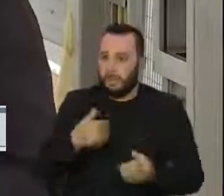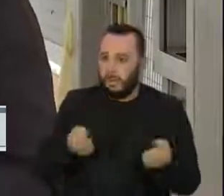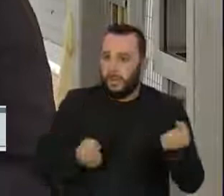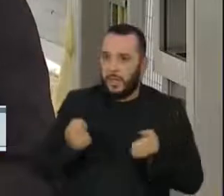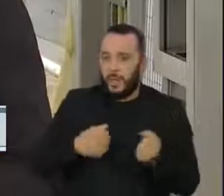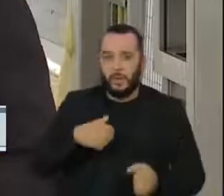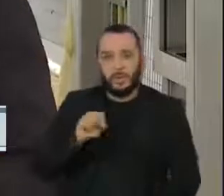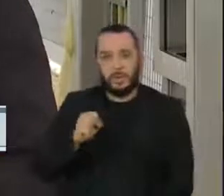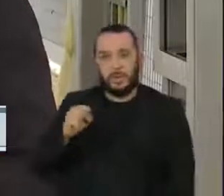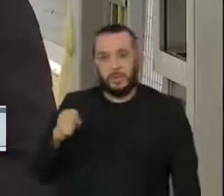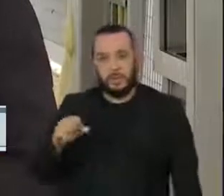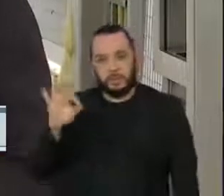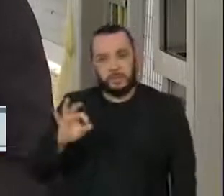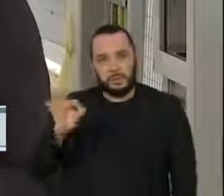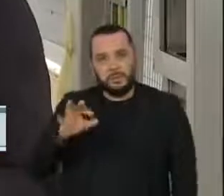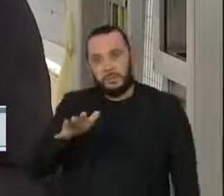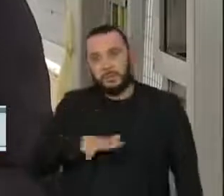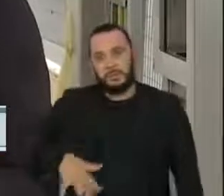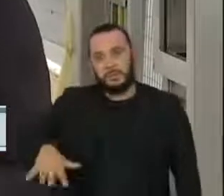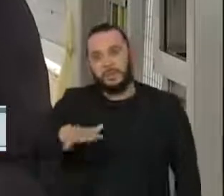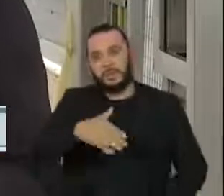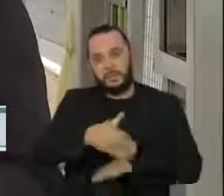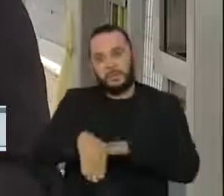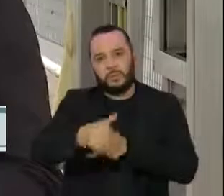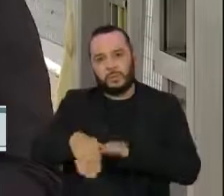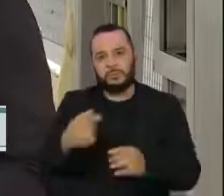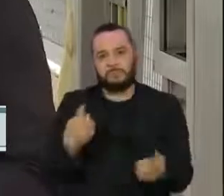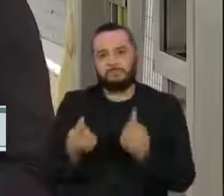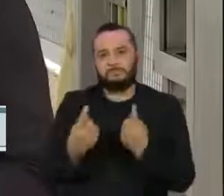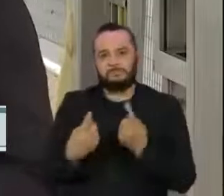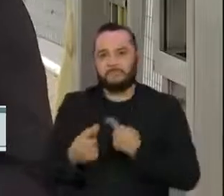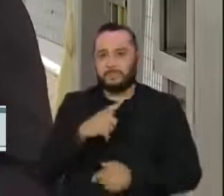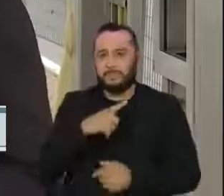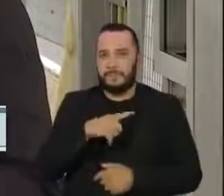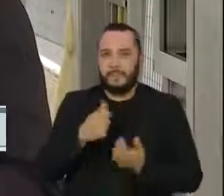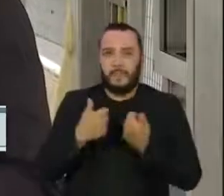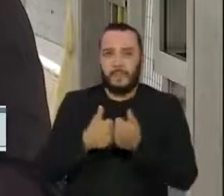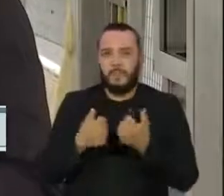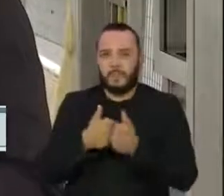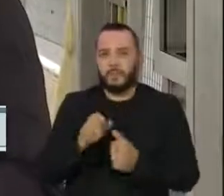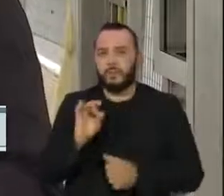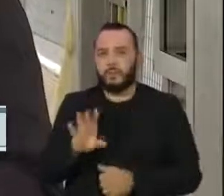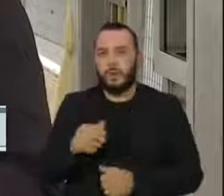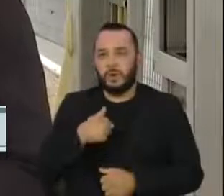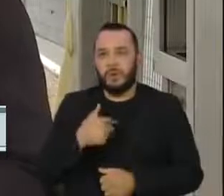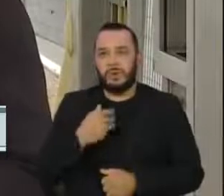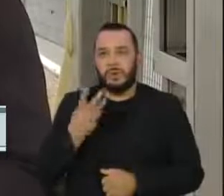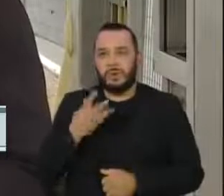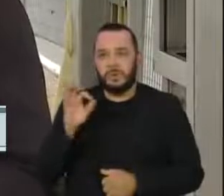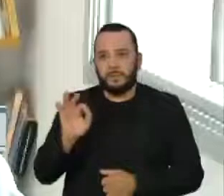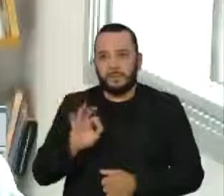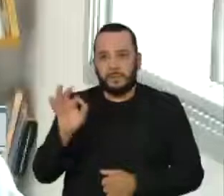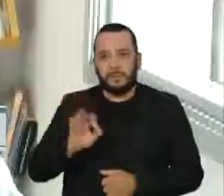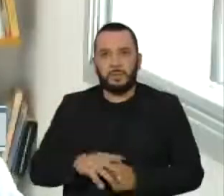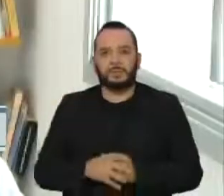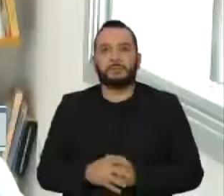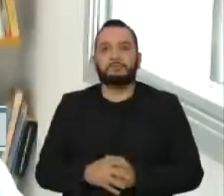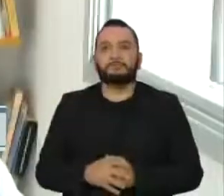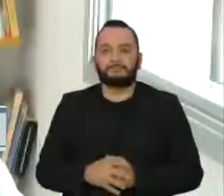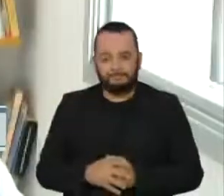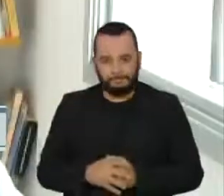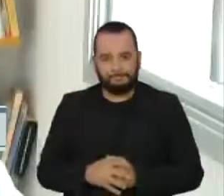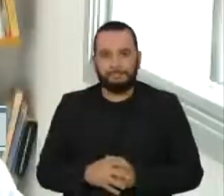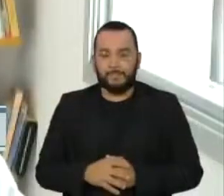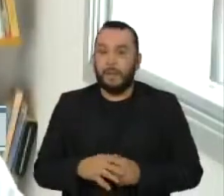ocupam 88% dos espaços de ruas e avenidas. Os ônibus, apenas 3%. A maior